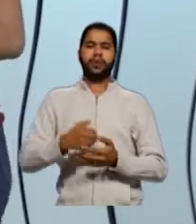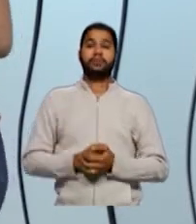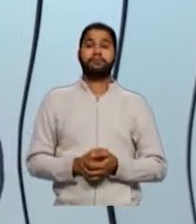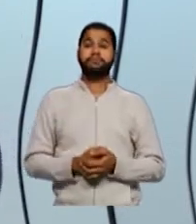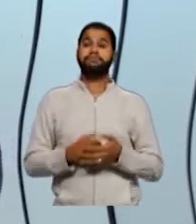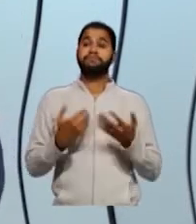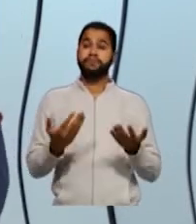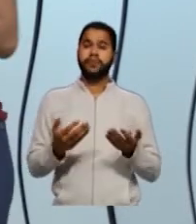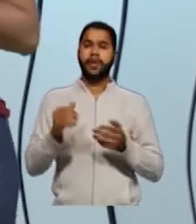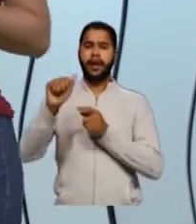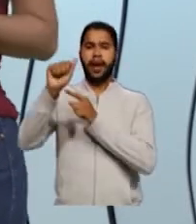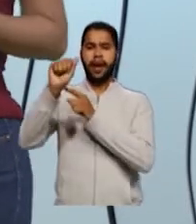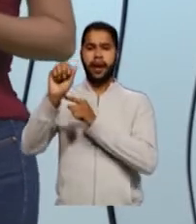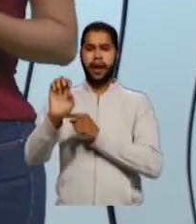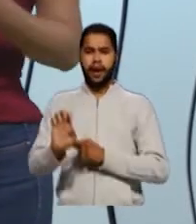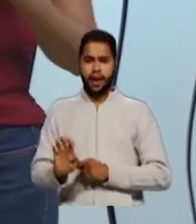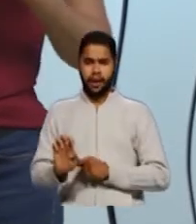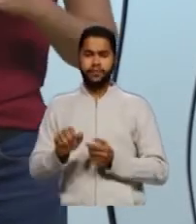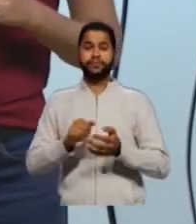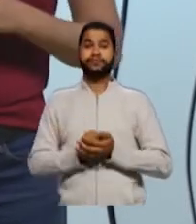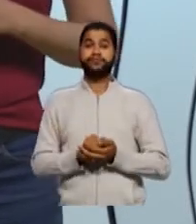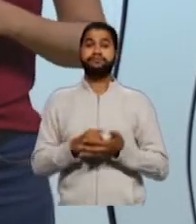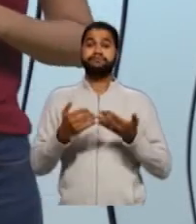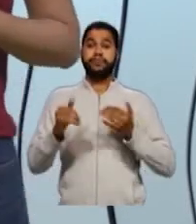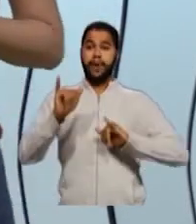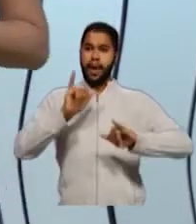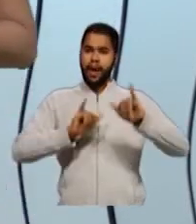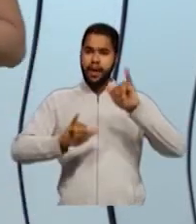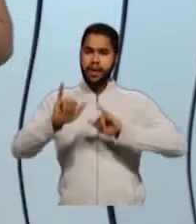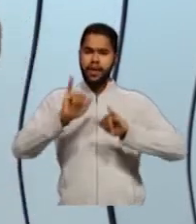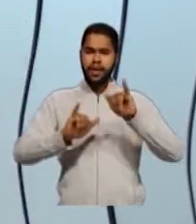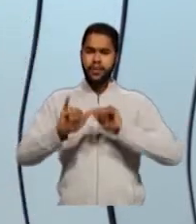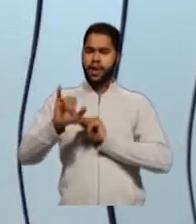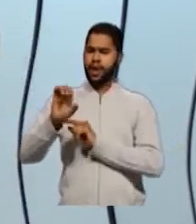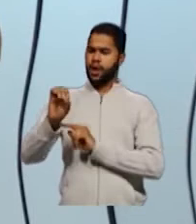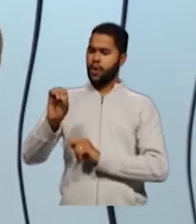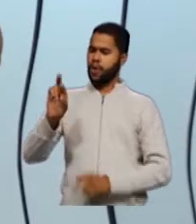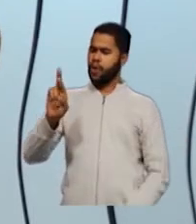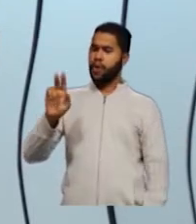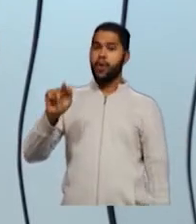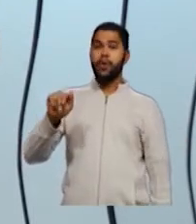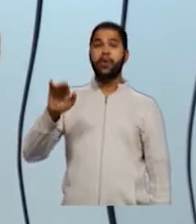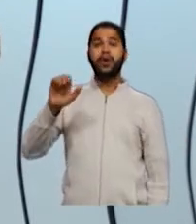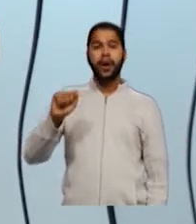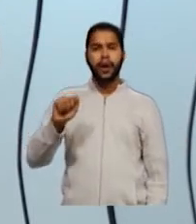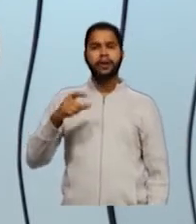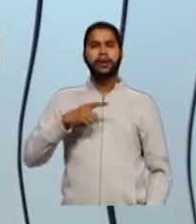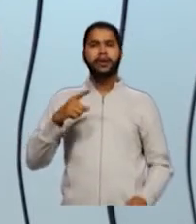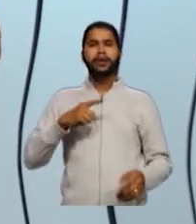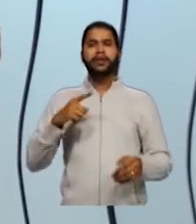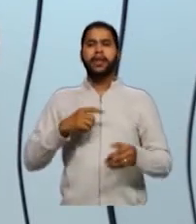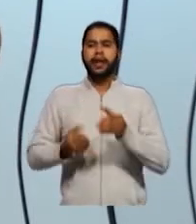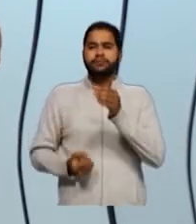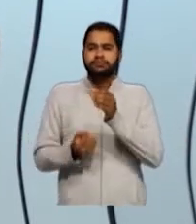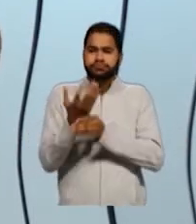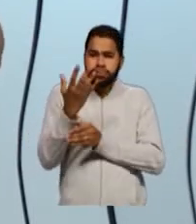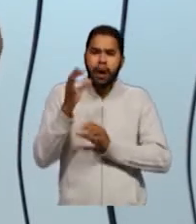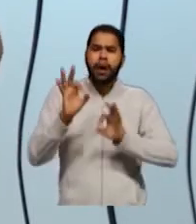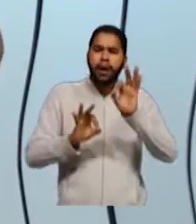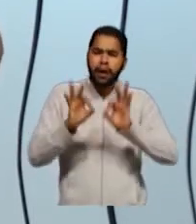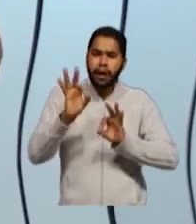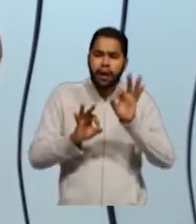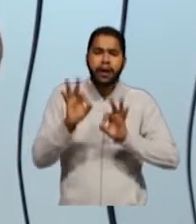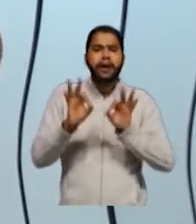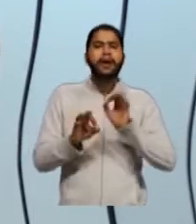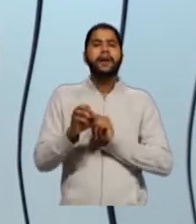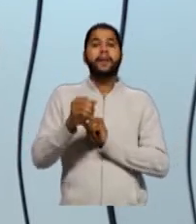Bom, a Química Orgânica, do jeito que conhecemos ela hoje, ela parte da síntese da ureia, que aconteceu em